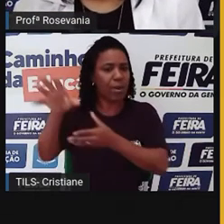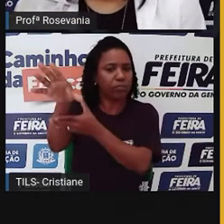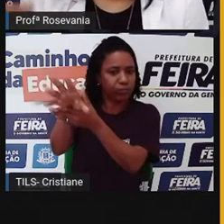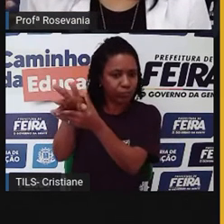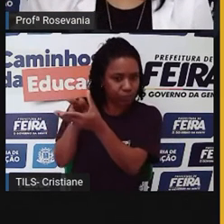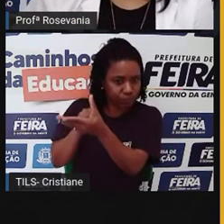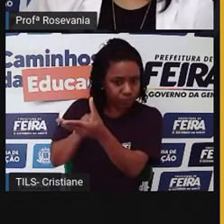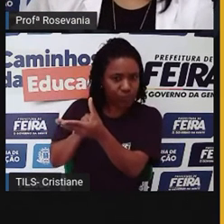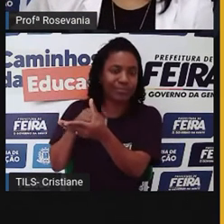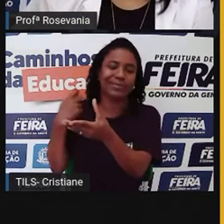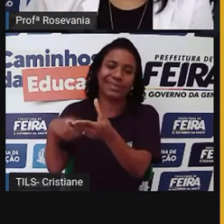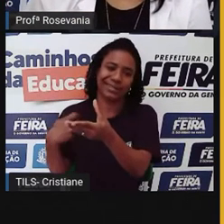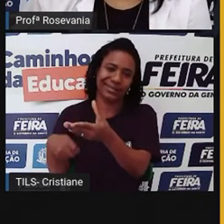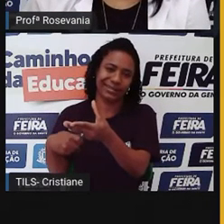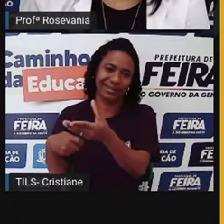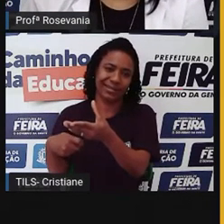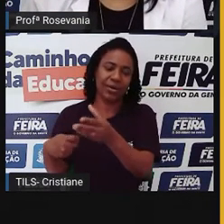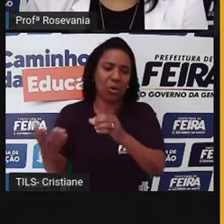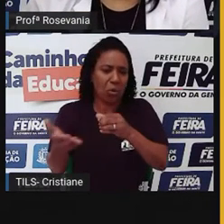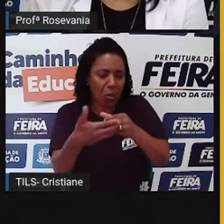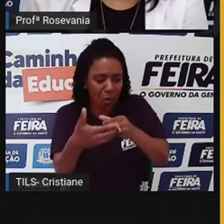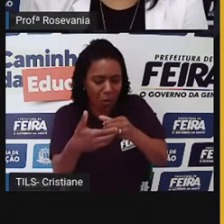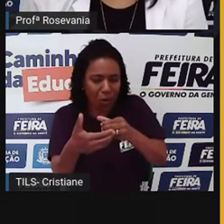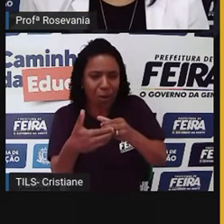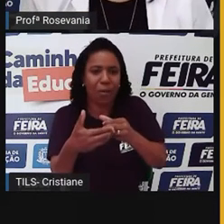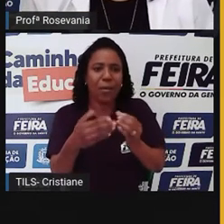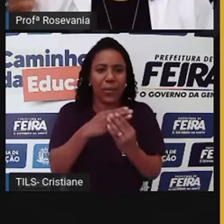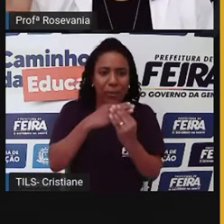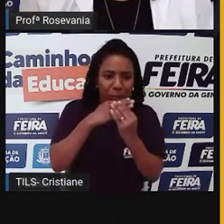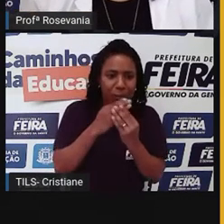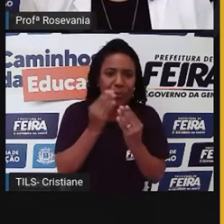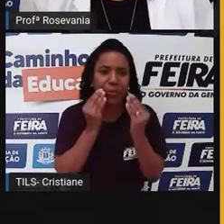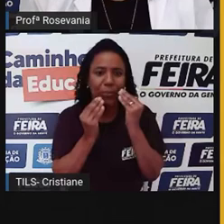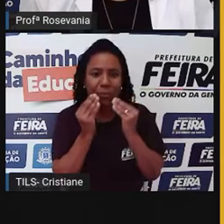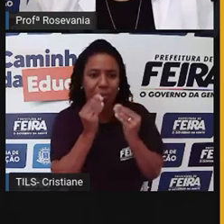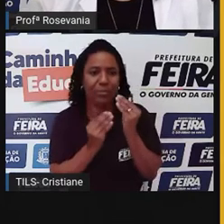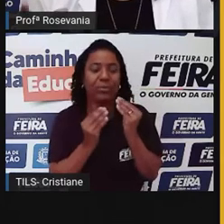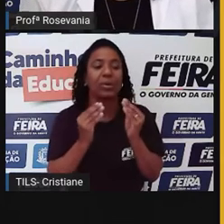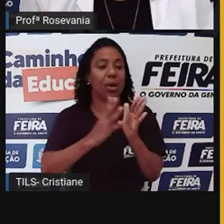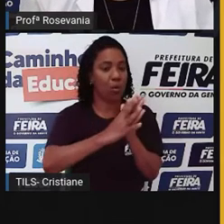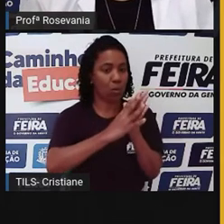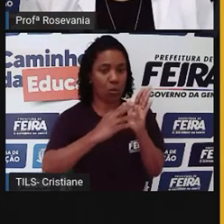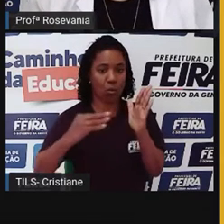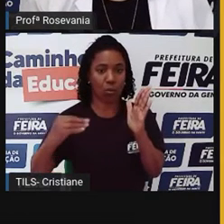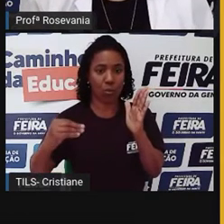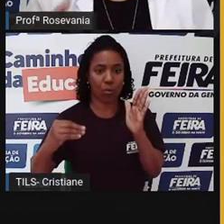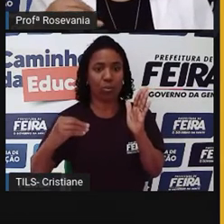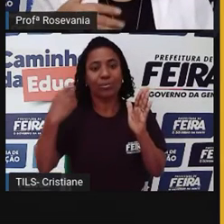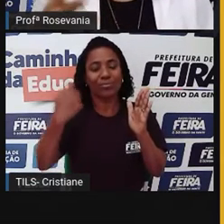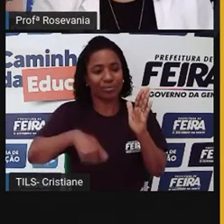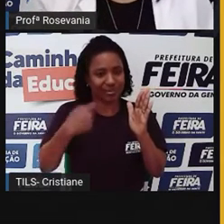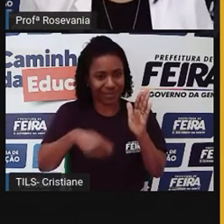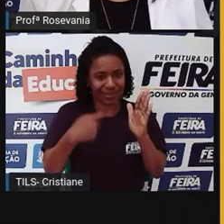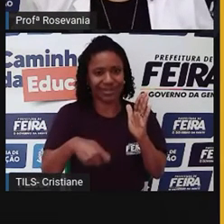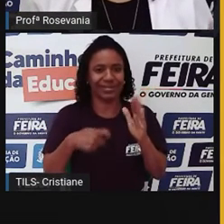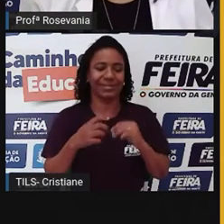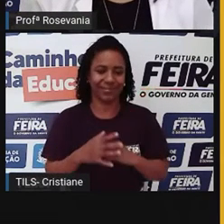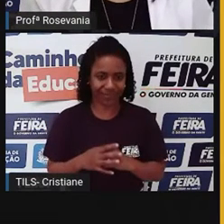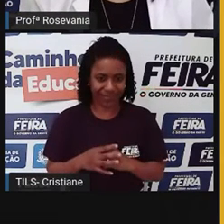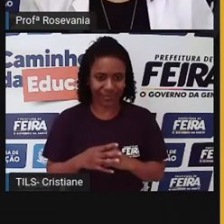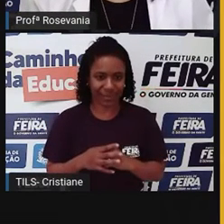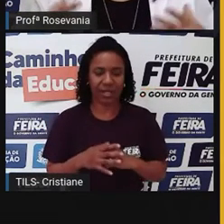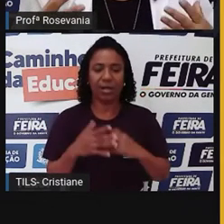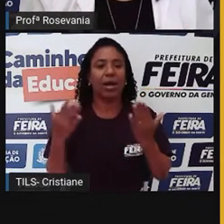semelhantes à da indústria mesmo que abriu lá. Então, algumas marcas famosas que são franquias aqui no Brasil,